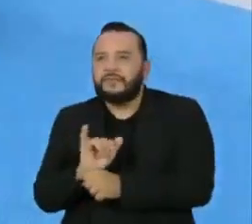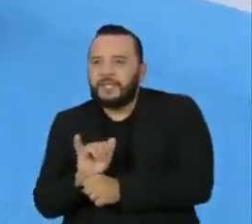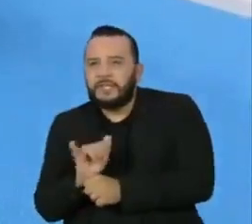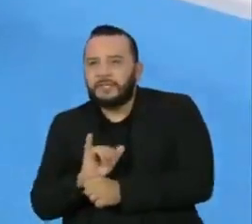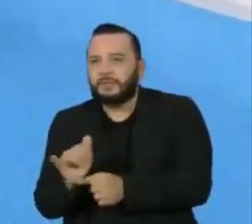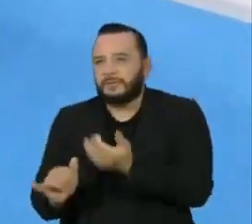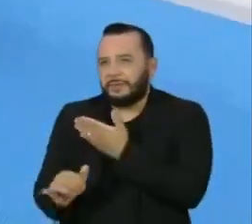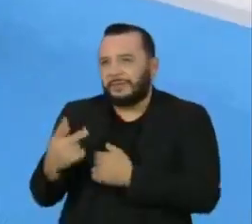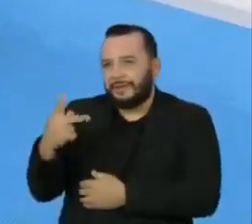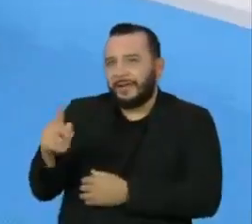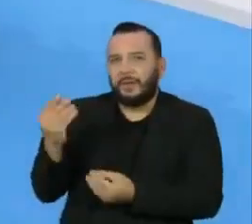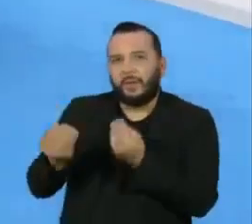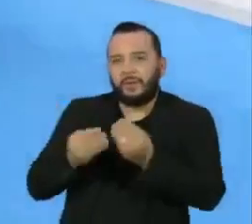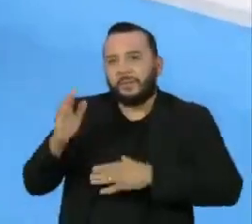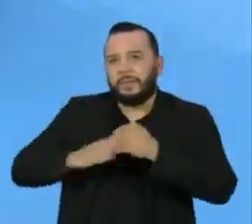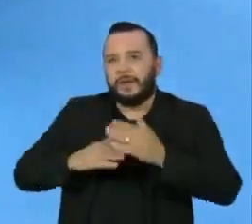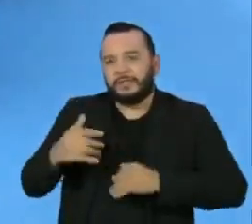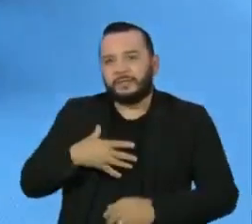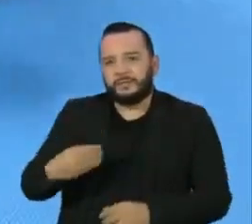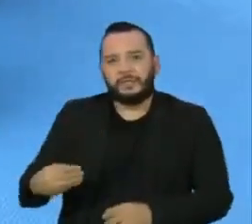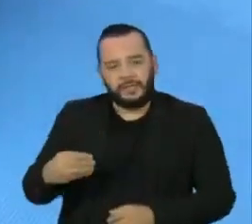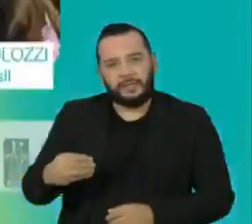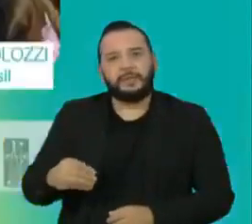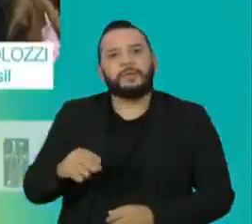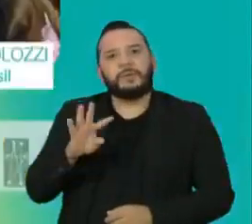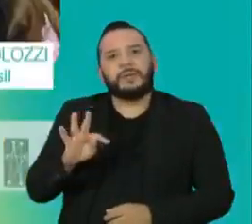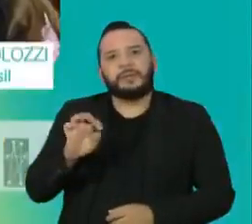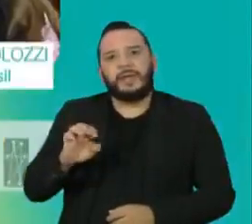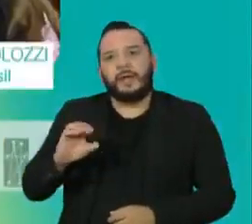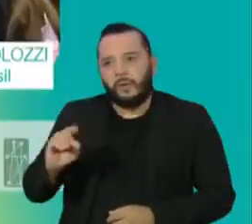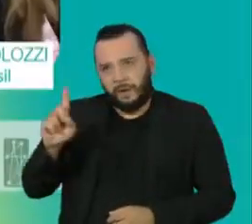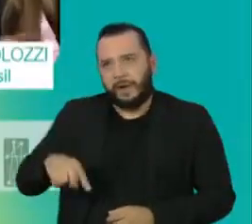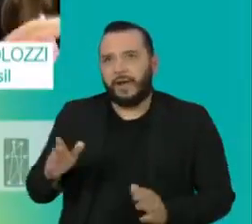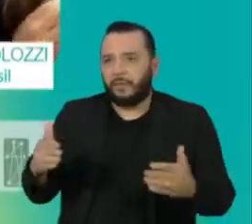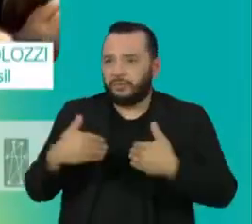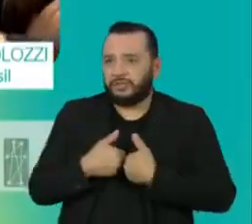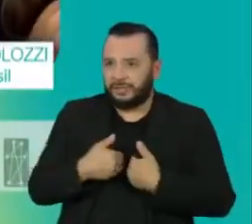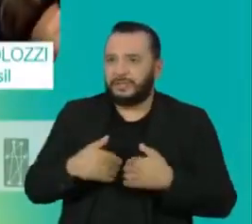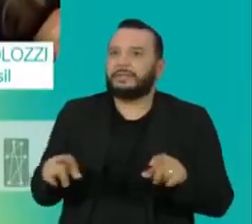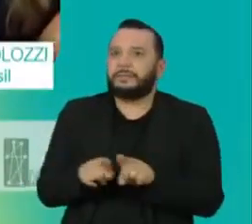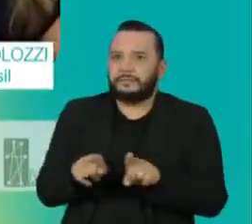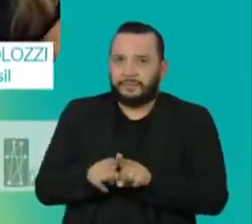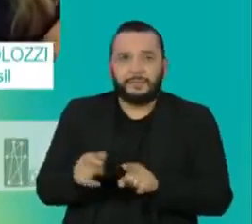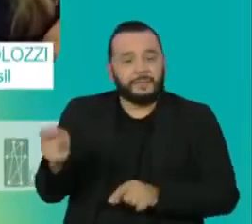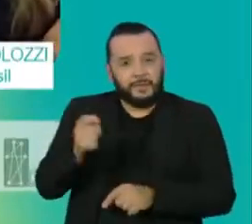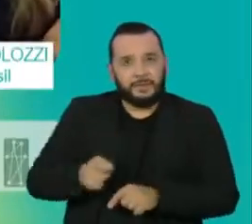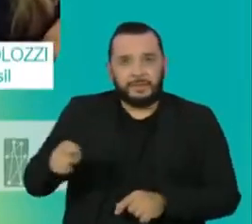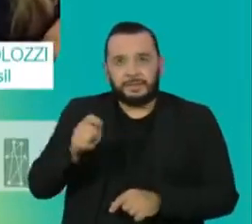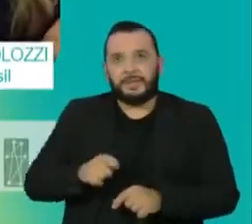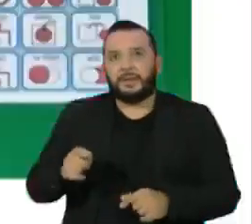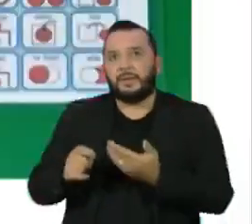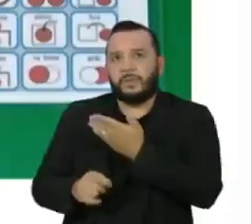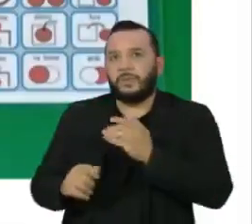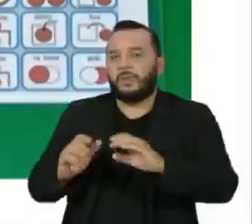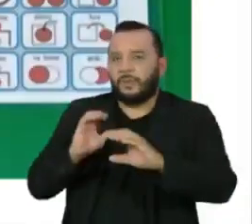práticas com o filho Tel, que é autista. Outra fonte é a Associação Comunicaté a Paz, que traz